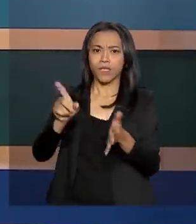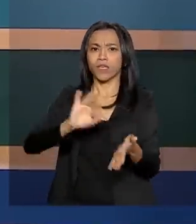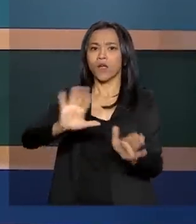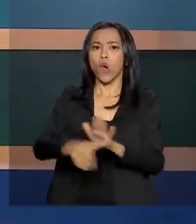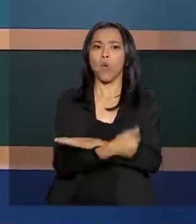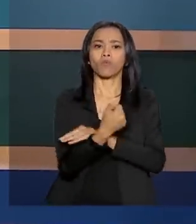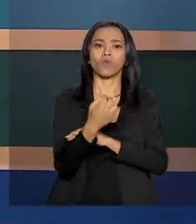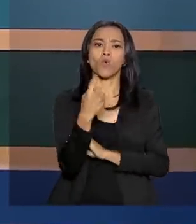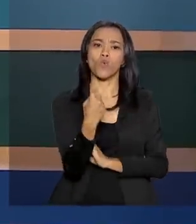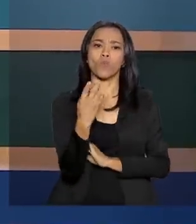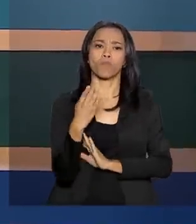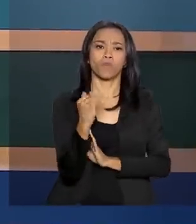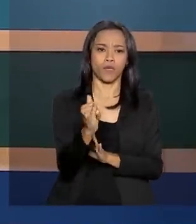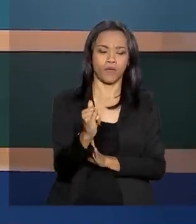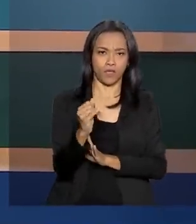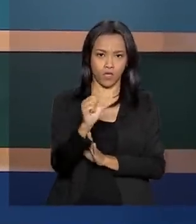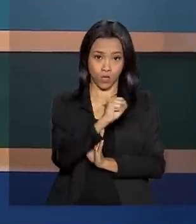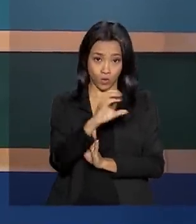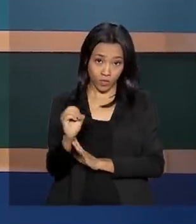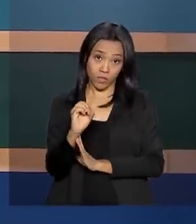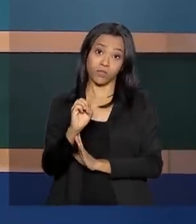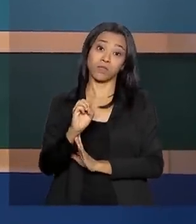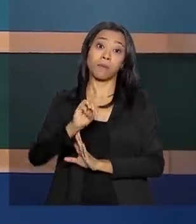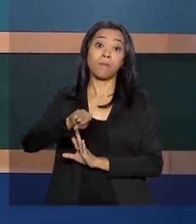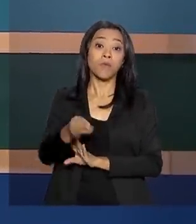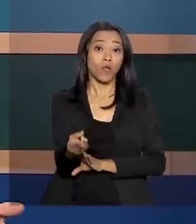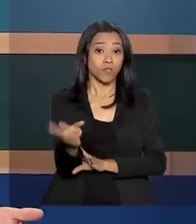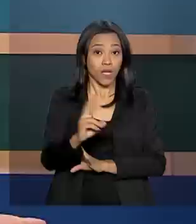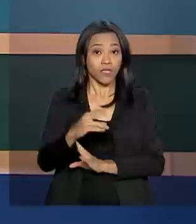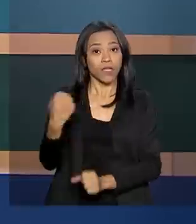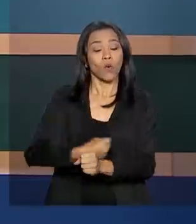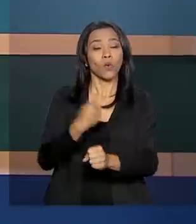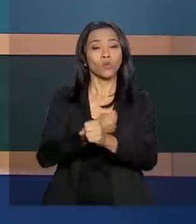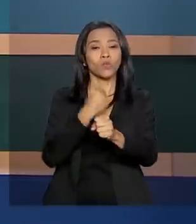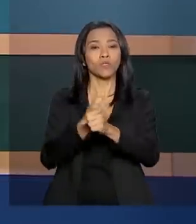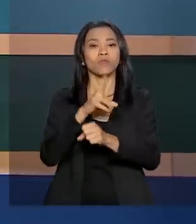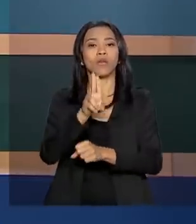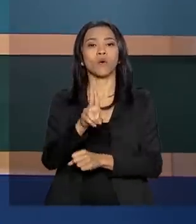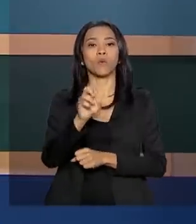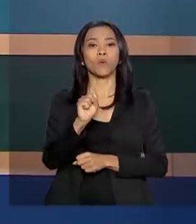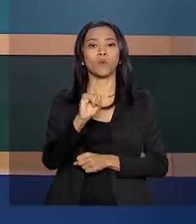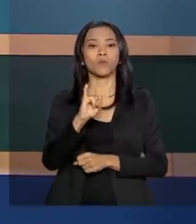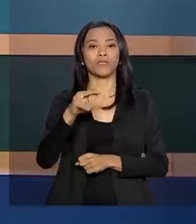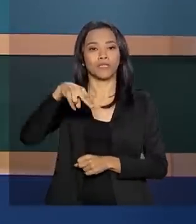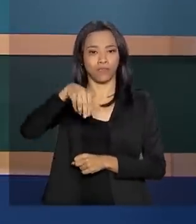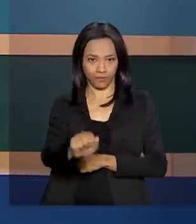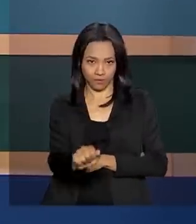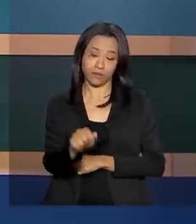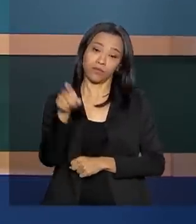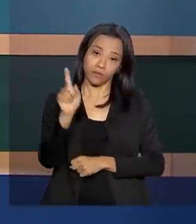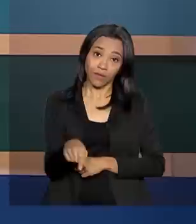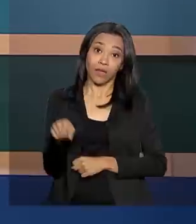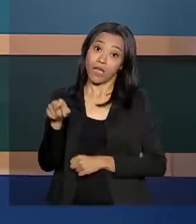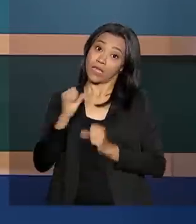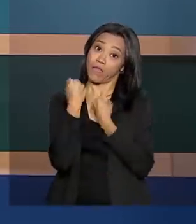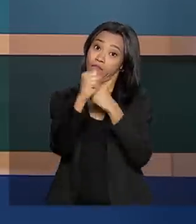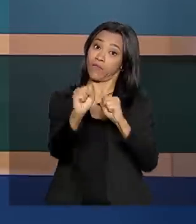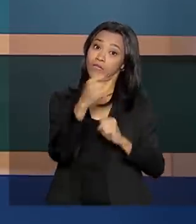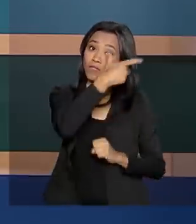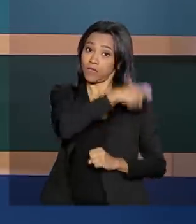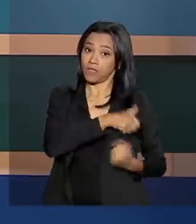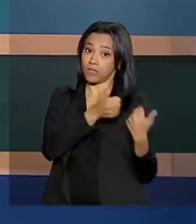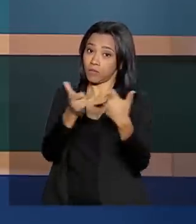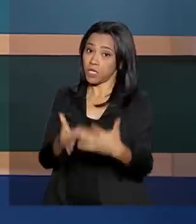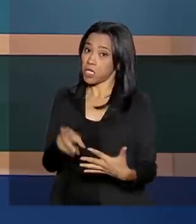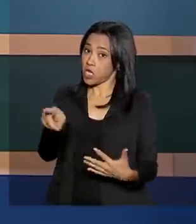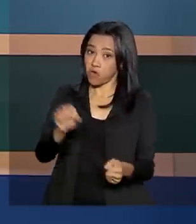1 bilhão e 800 milhões de reais nas obras da usina nuclear de Angra 3. A defesa do ex-presidente afirma que ele não praticou